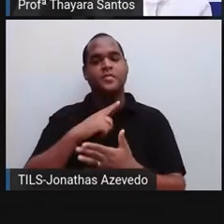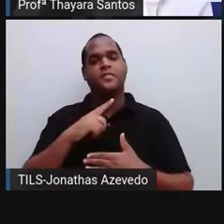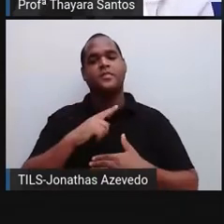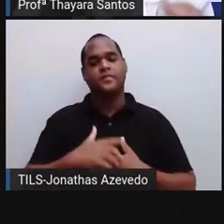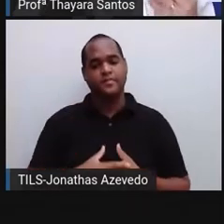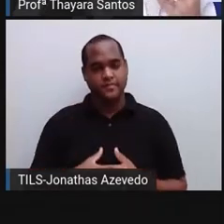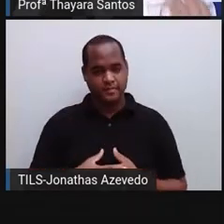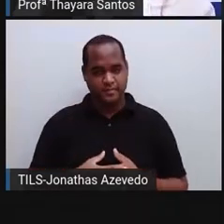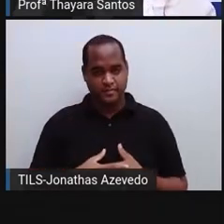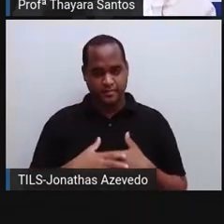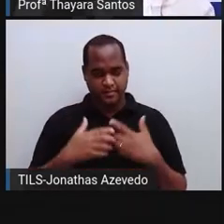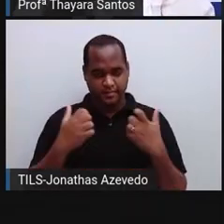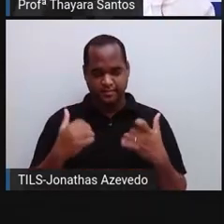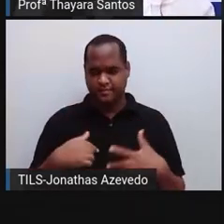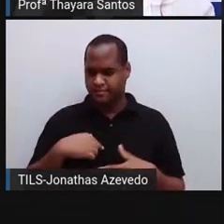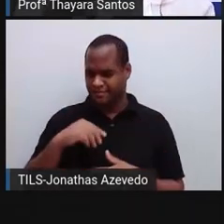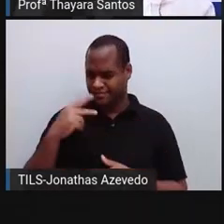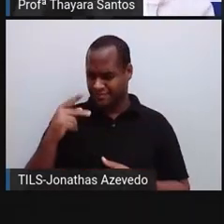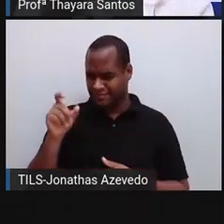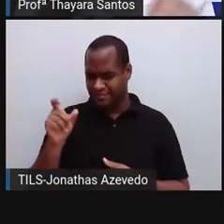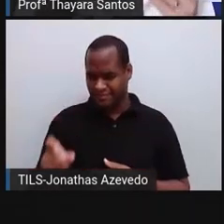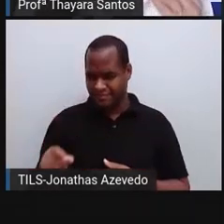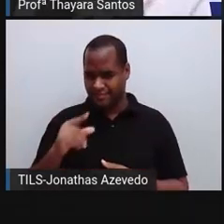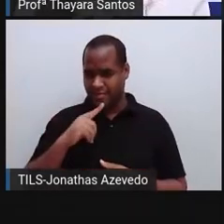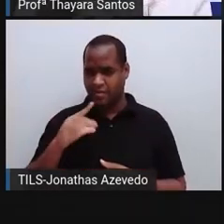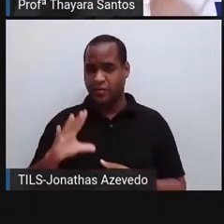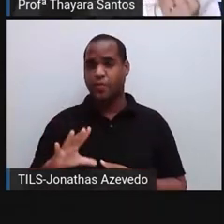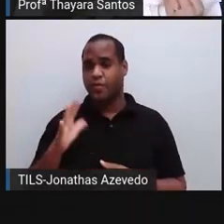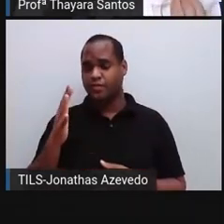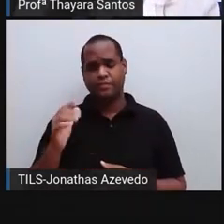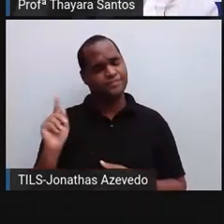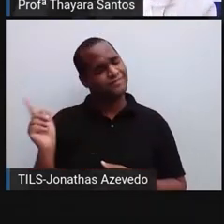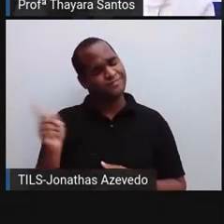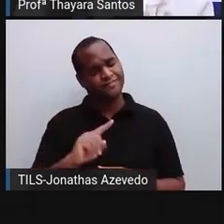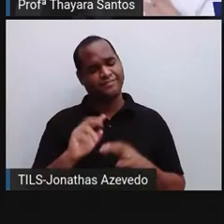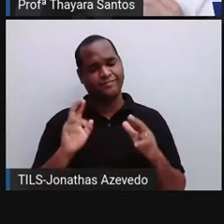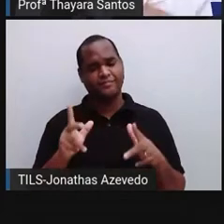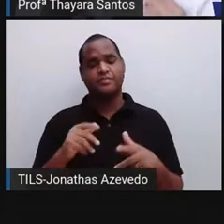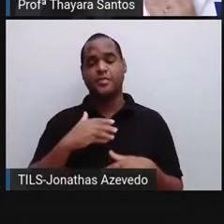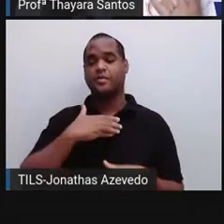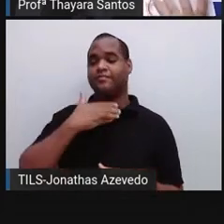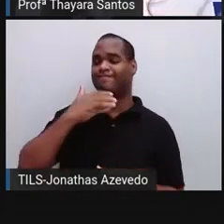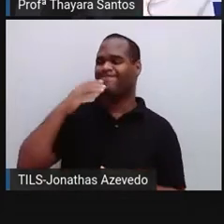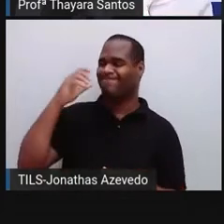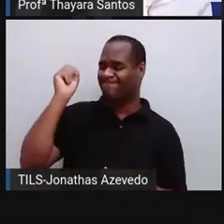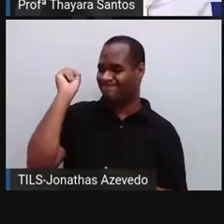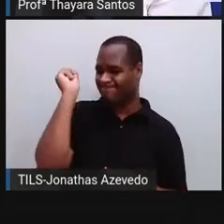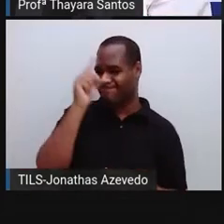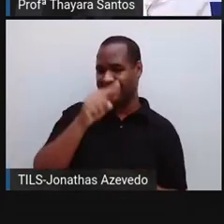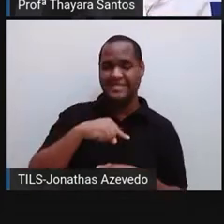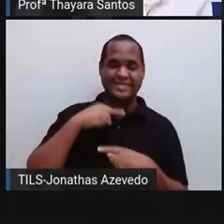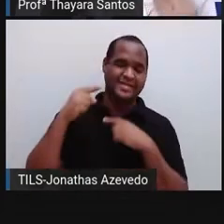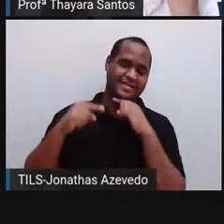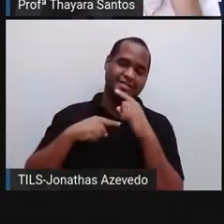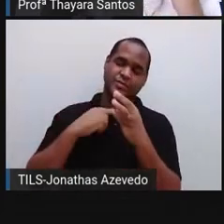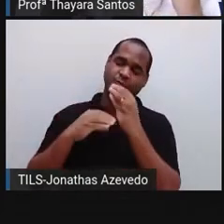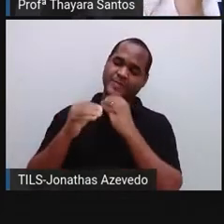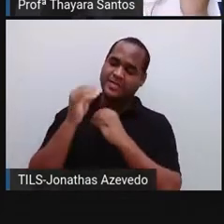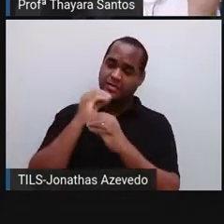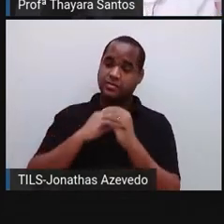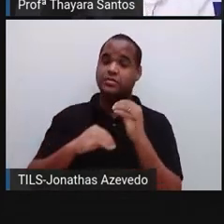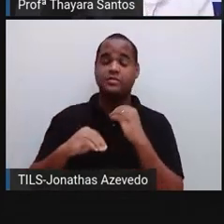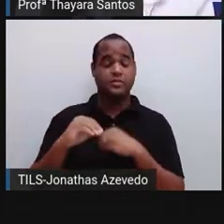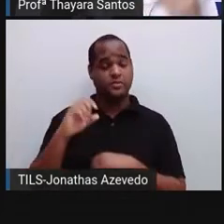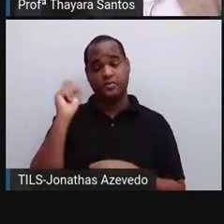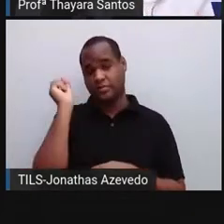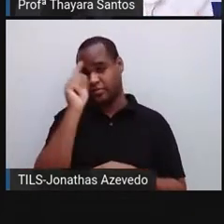que não é bem assim que acontece. As girafas de pescoço curto, elas tinham mais dificuldade para se alimentar, elas,